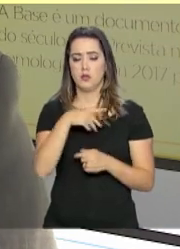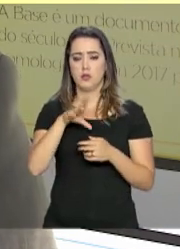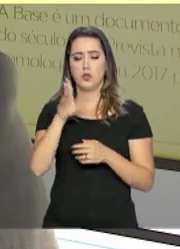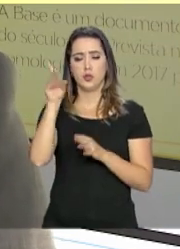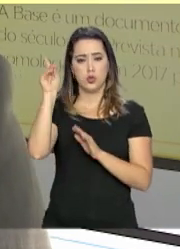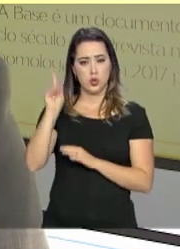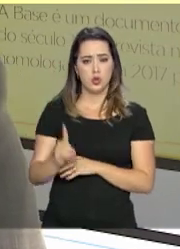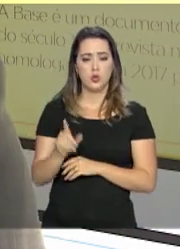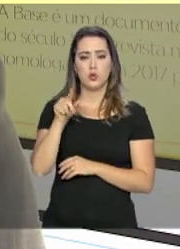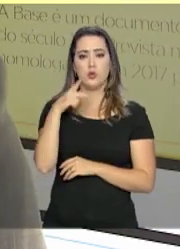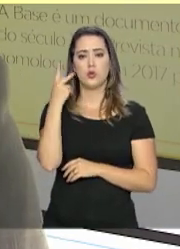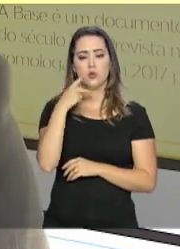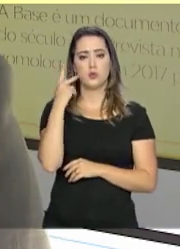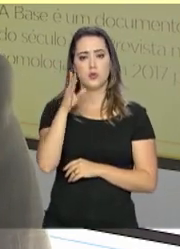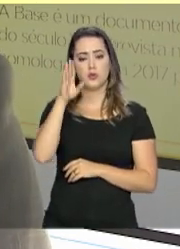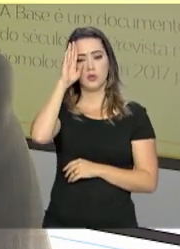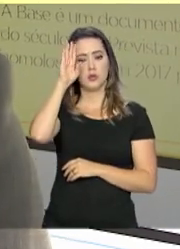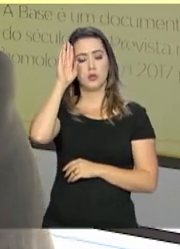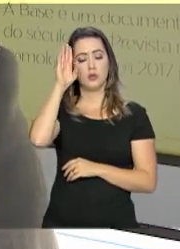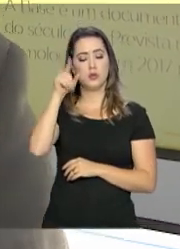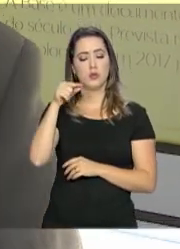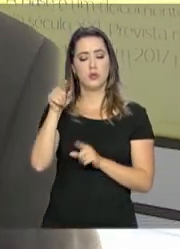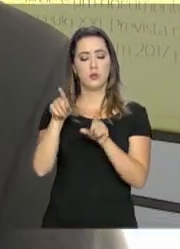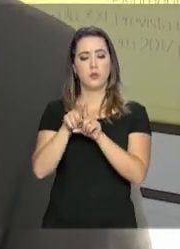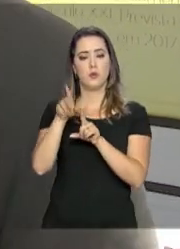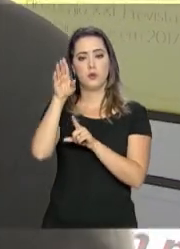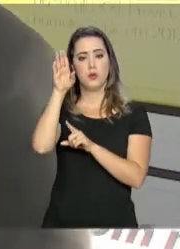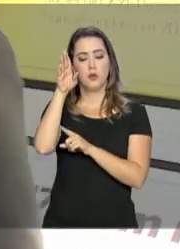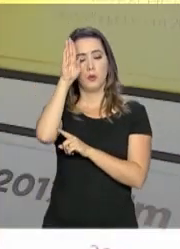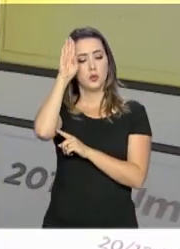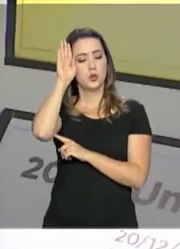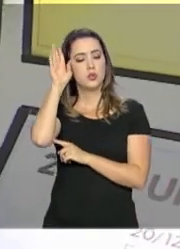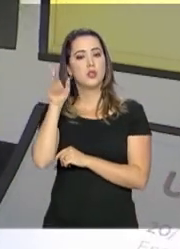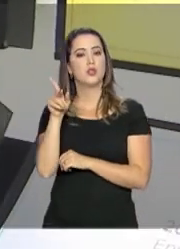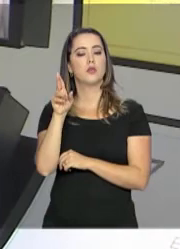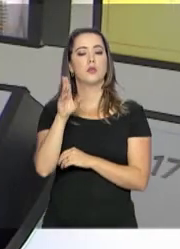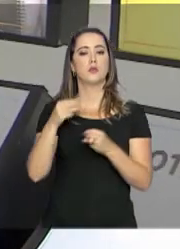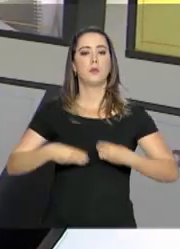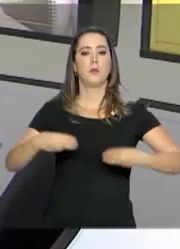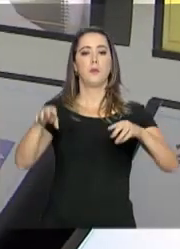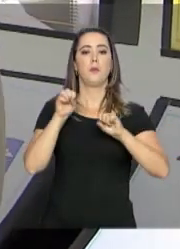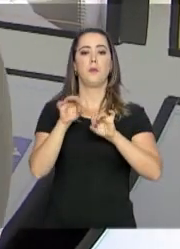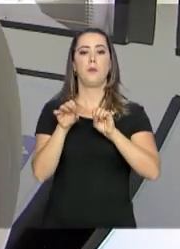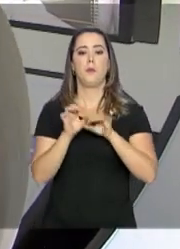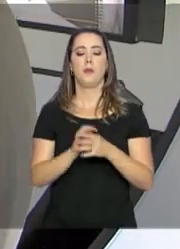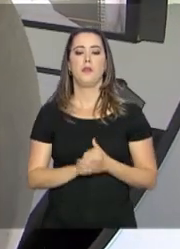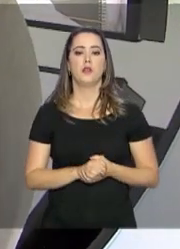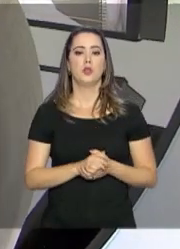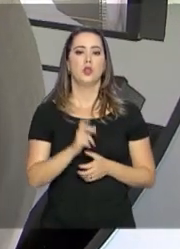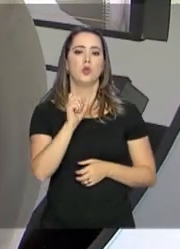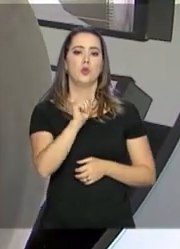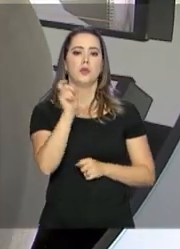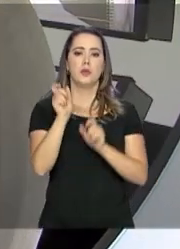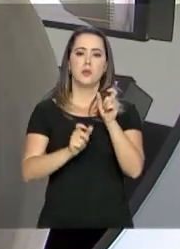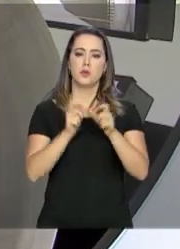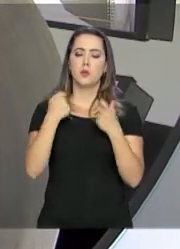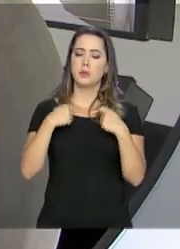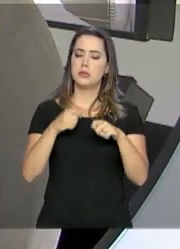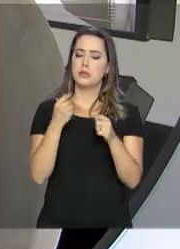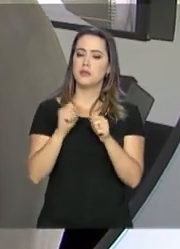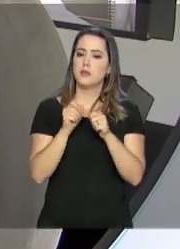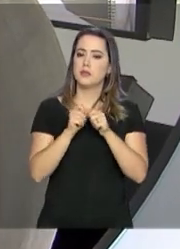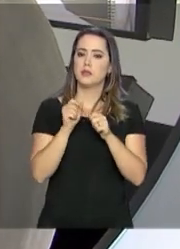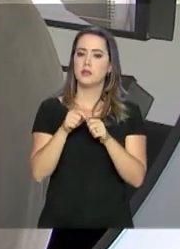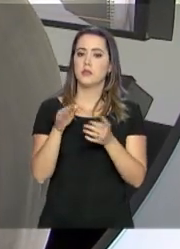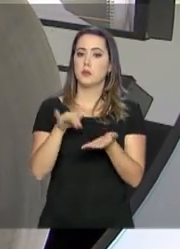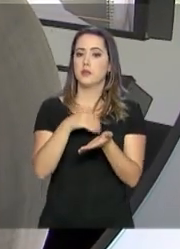Programas da Educação Superior do Ministério da Educação. Diretor, o que o aluno, o estudante, precisa fazer